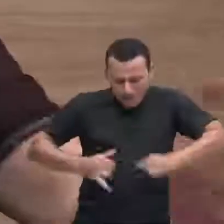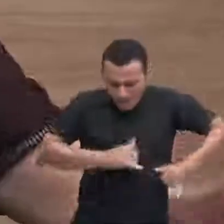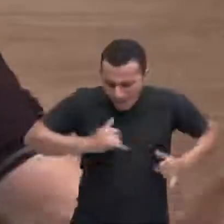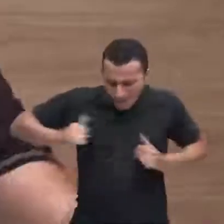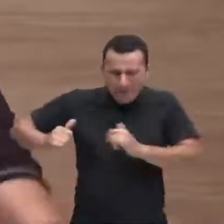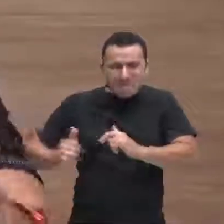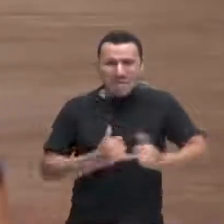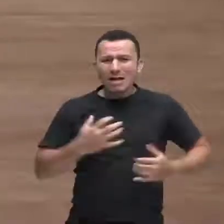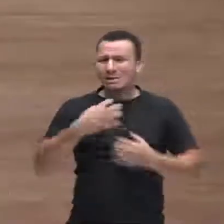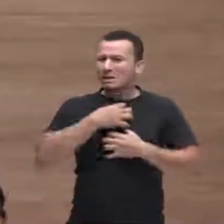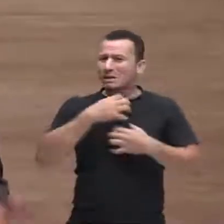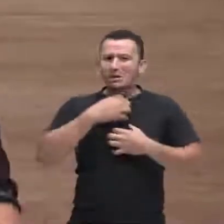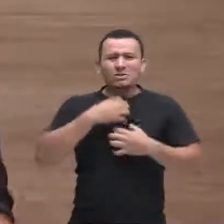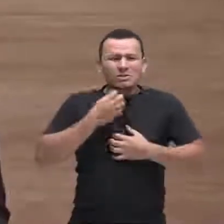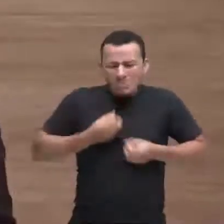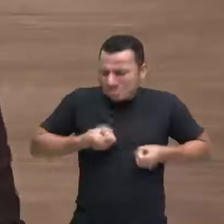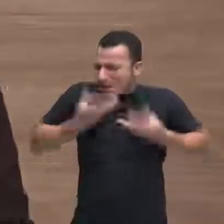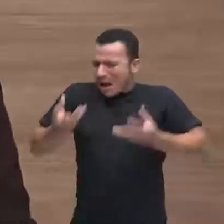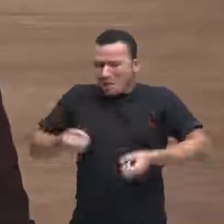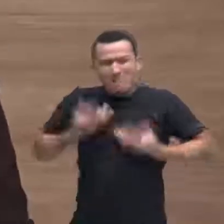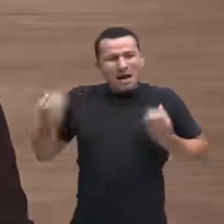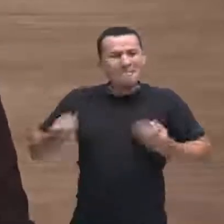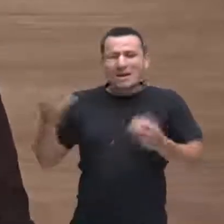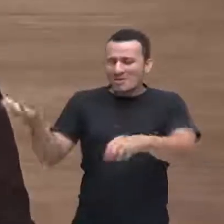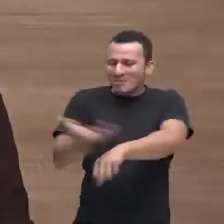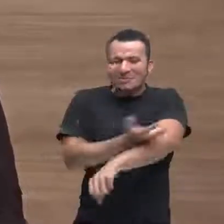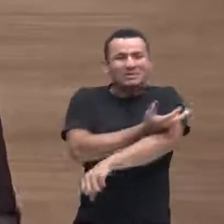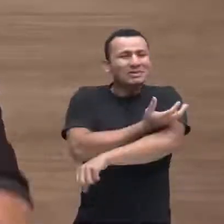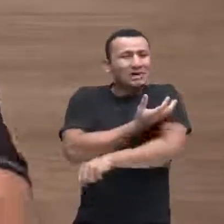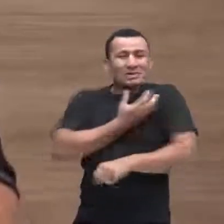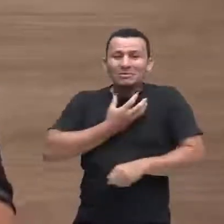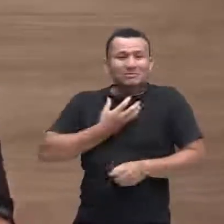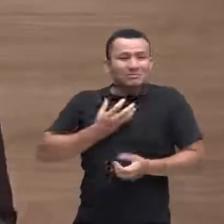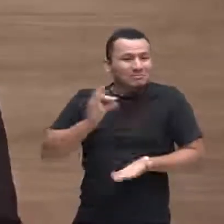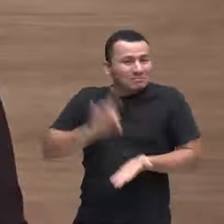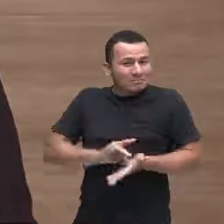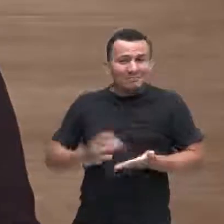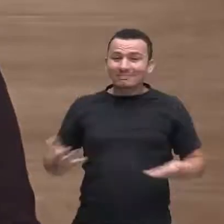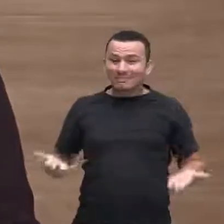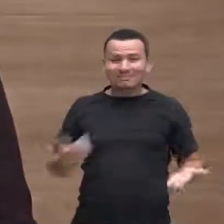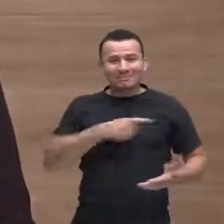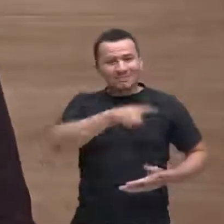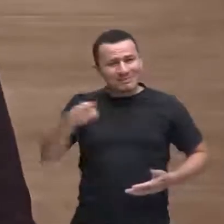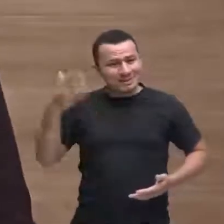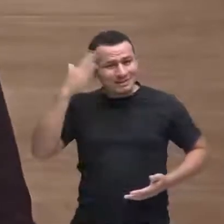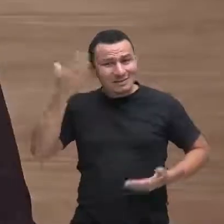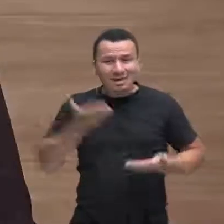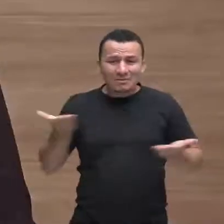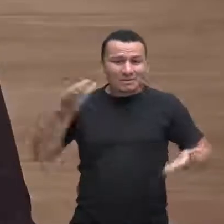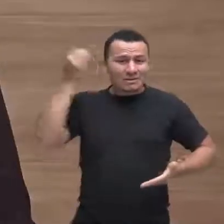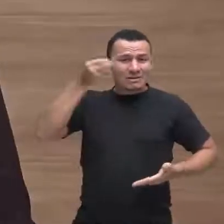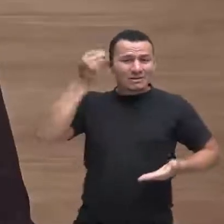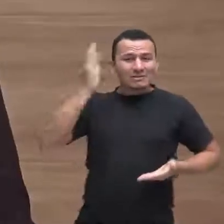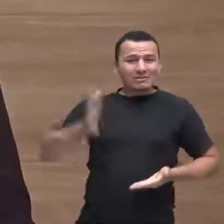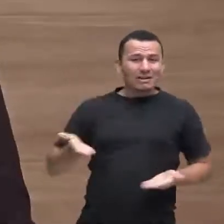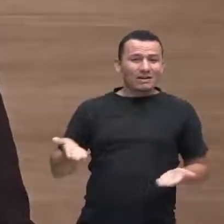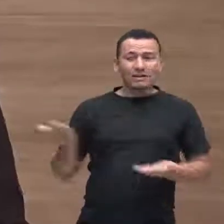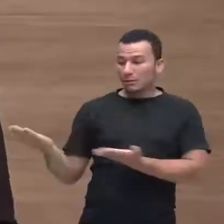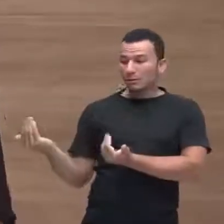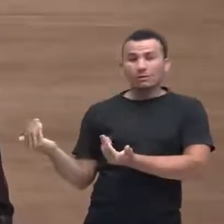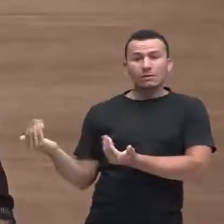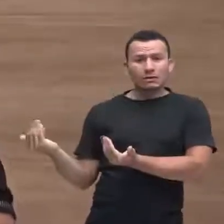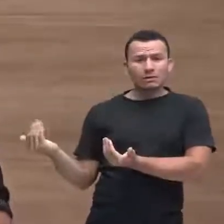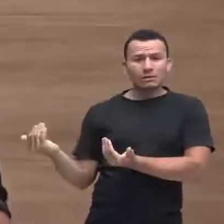explosão de sentimentos, explosão de emoções. Como todos vocês sabem, adolescente, ele é